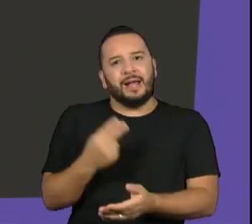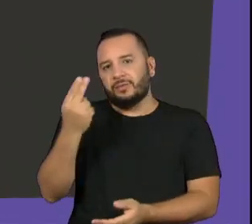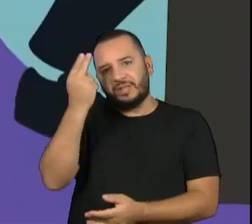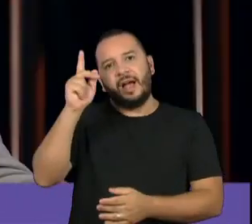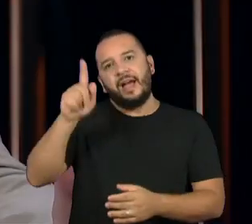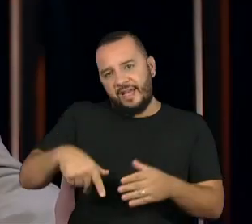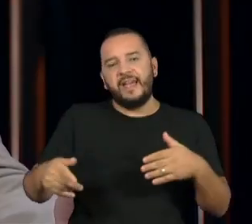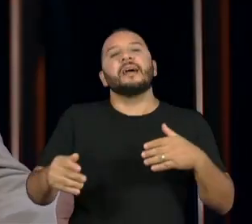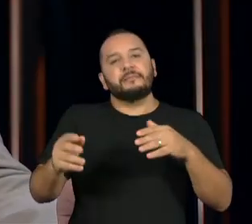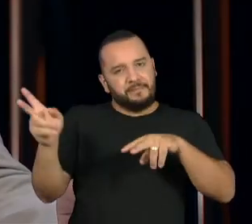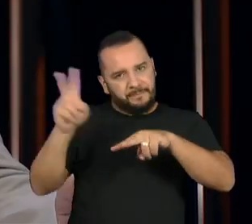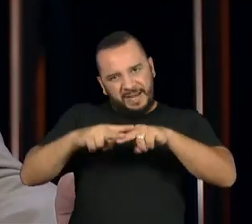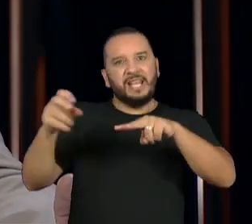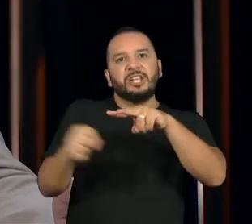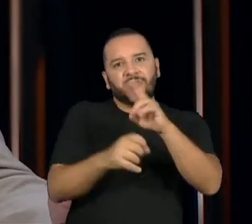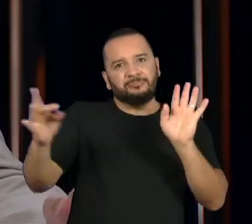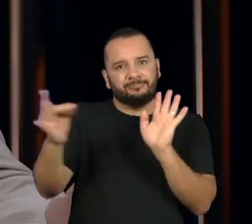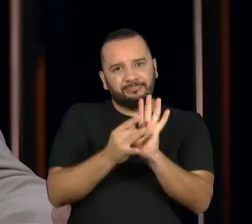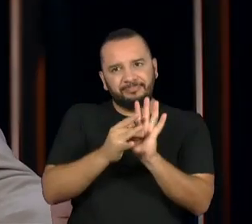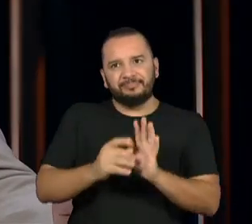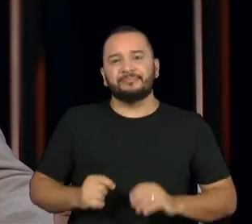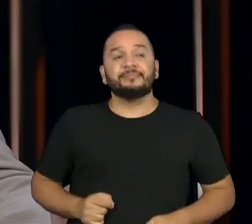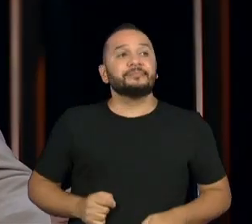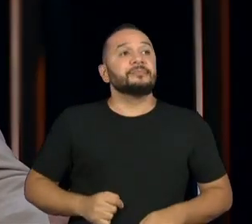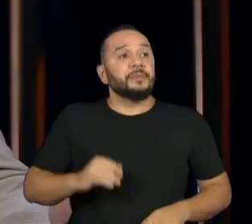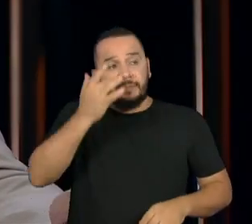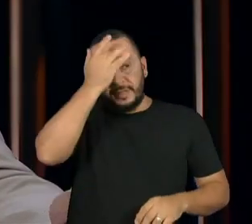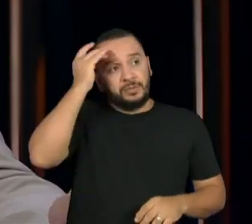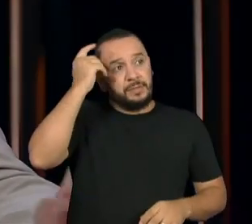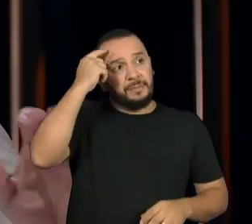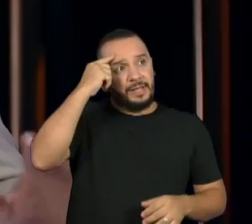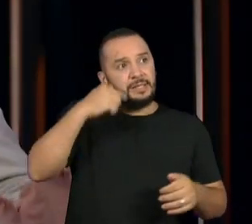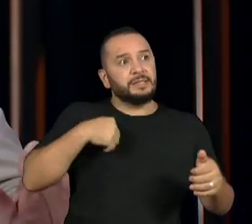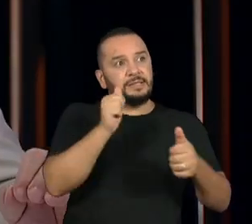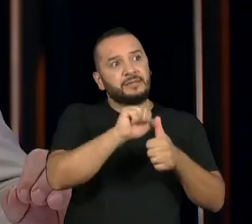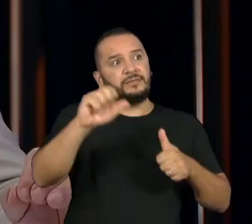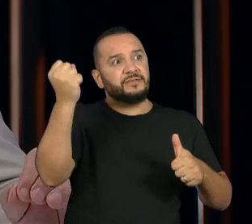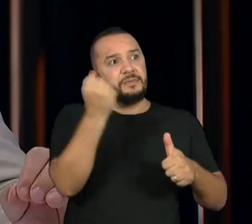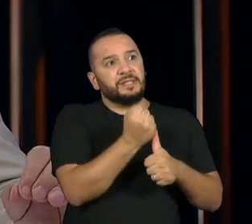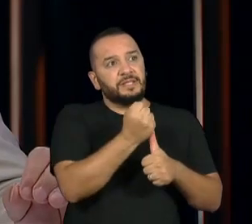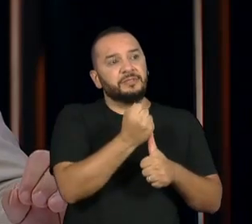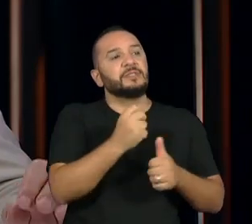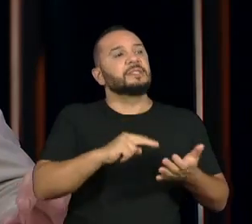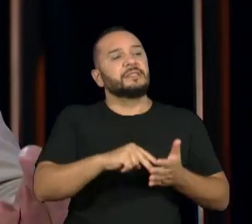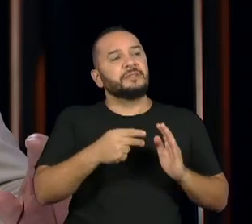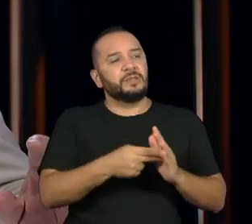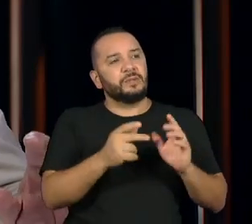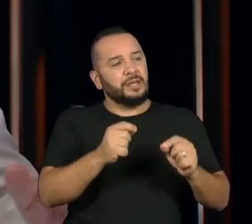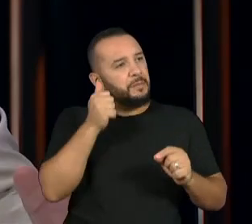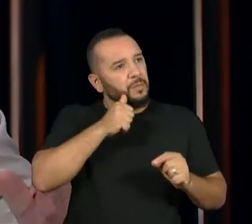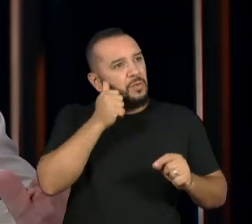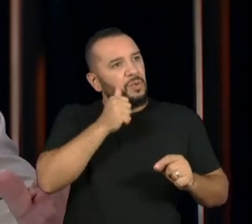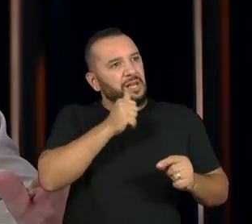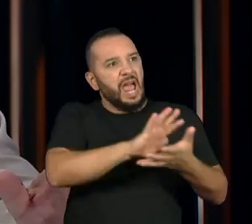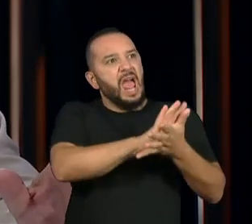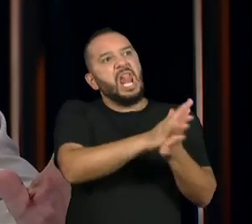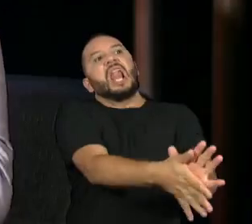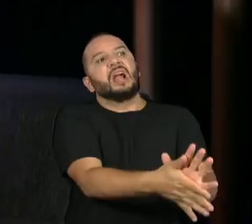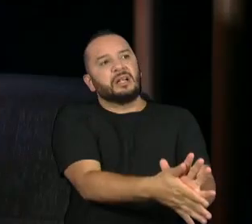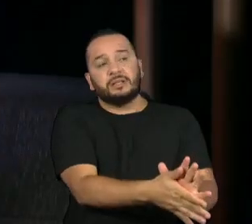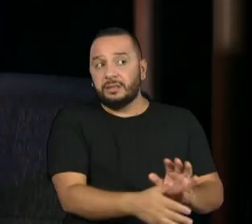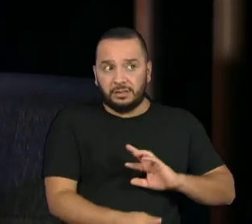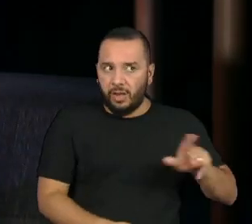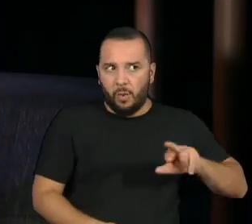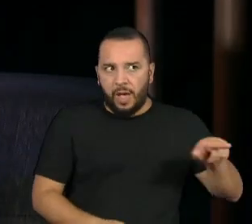Tem gente que acha que feminicídio é matar uma mulher. Não é só isso, né?